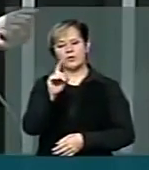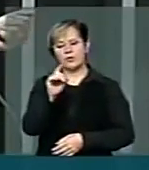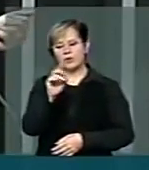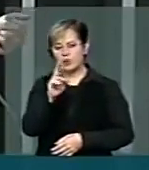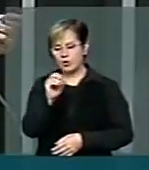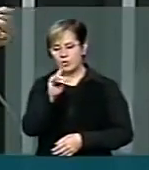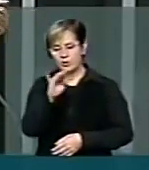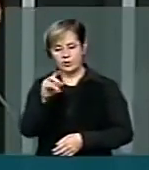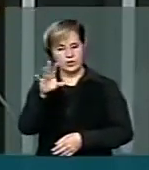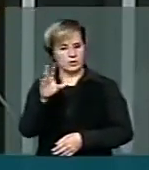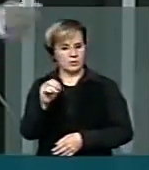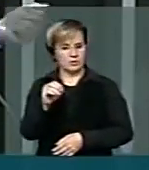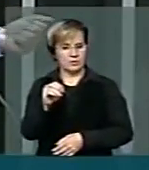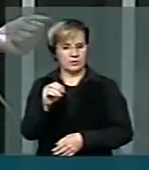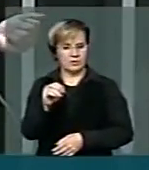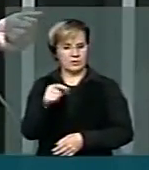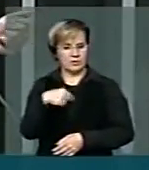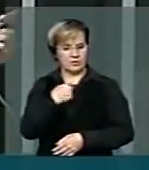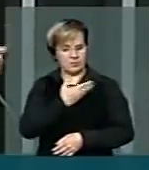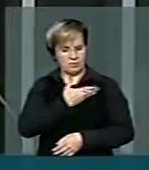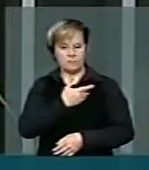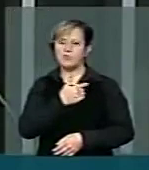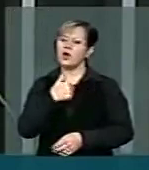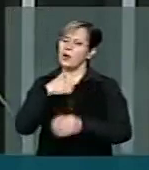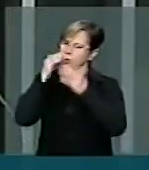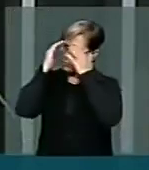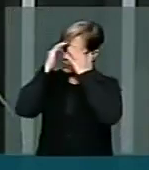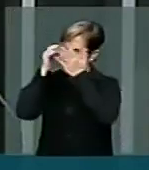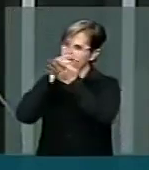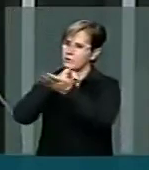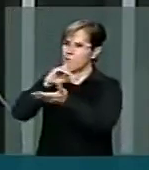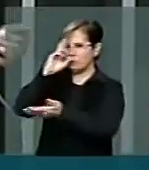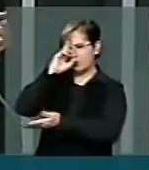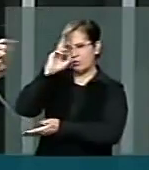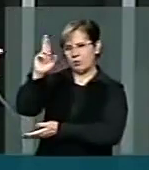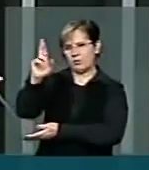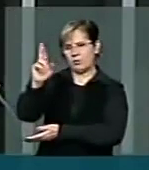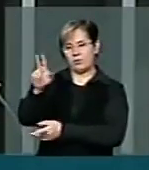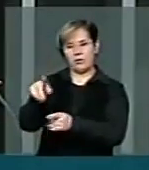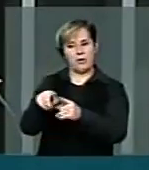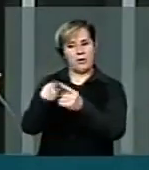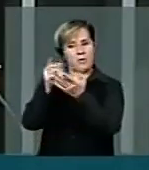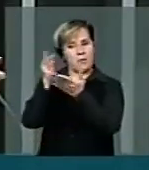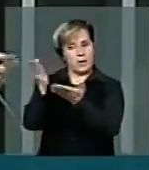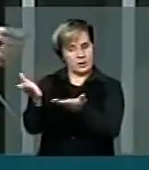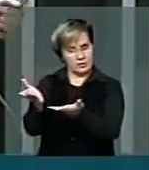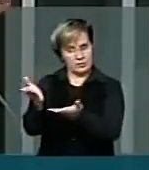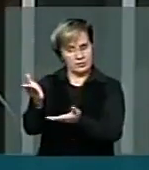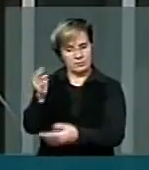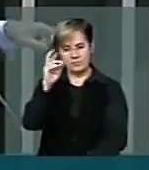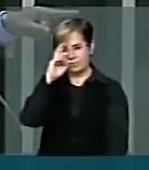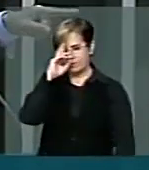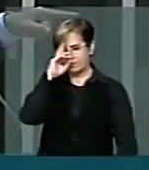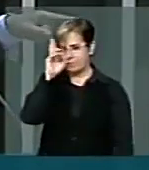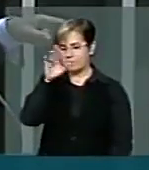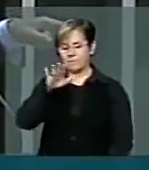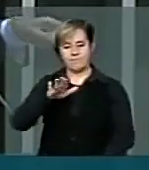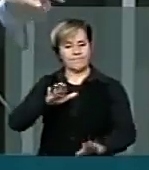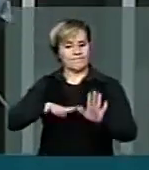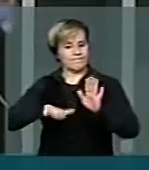respeito a vossa excelência, mas vossa excelência talvez